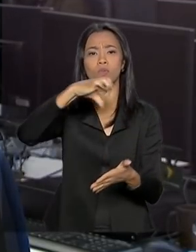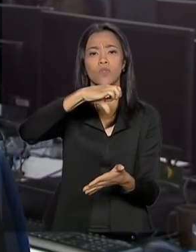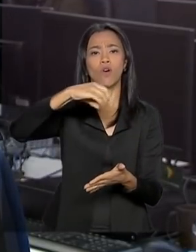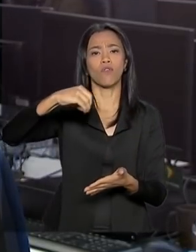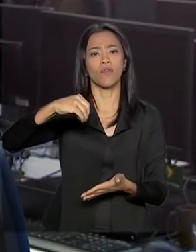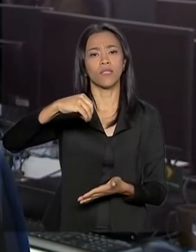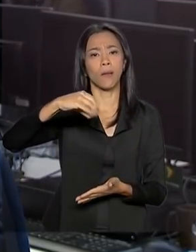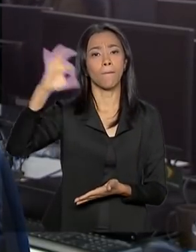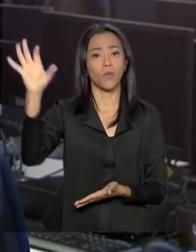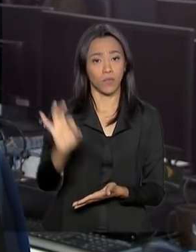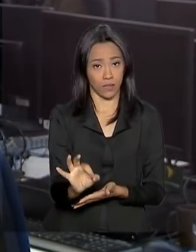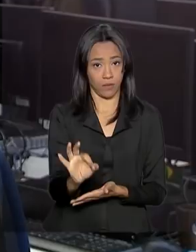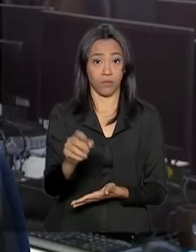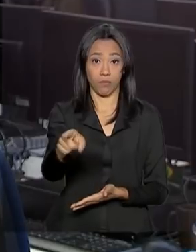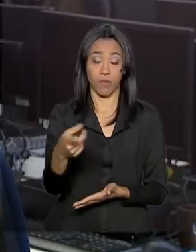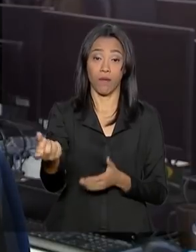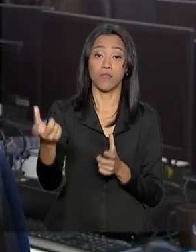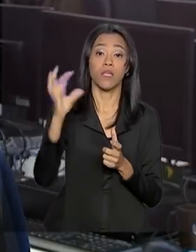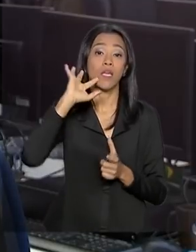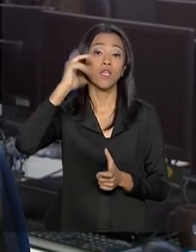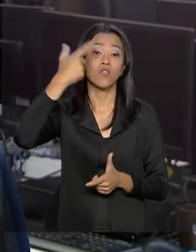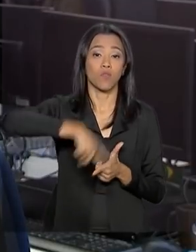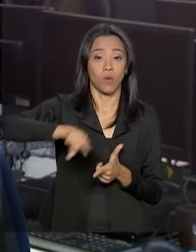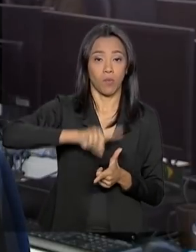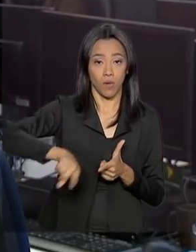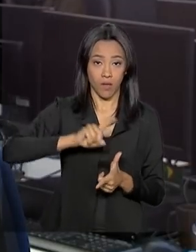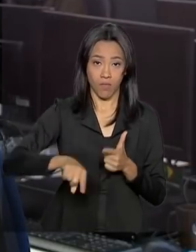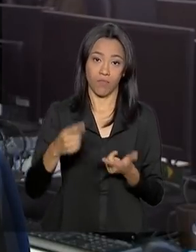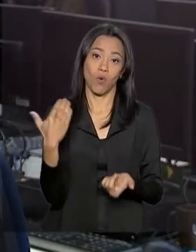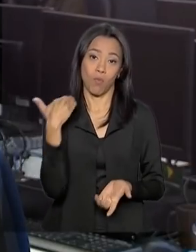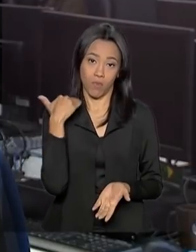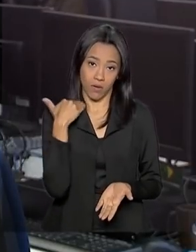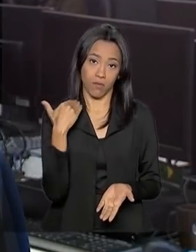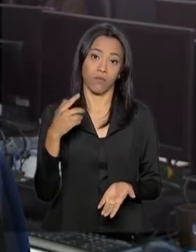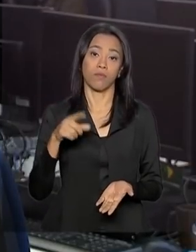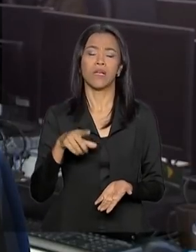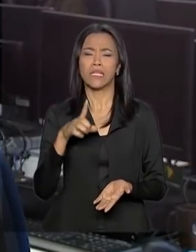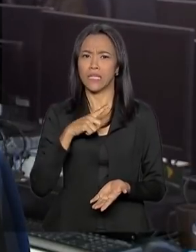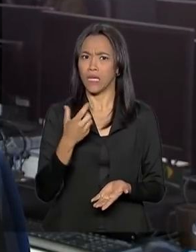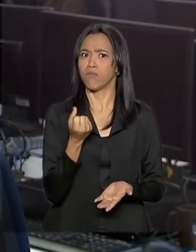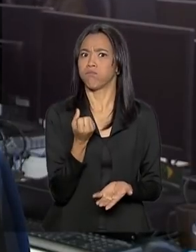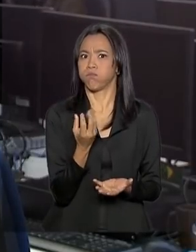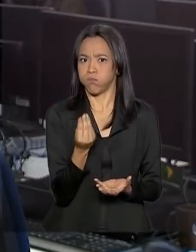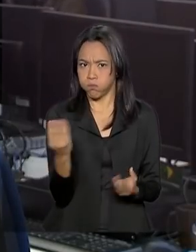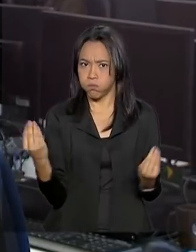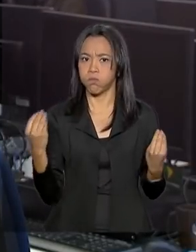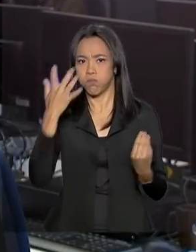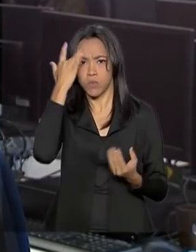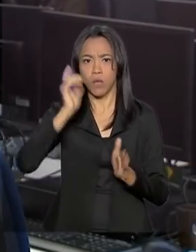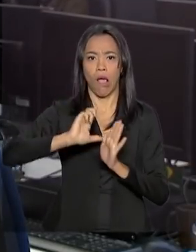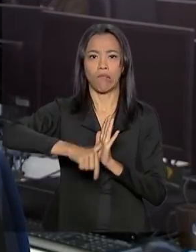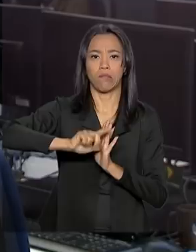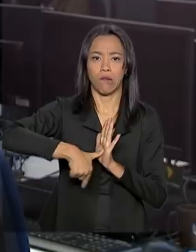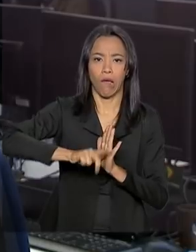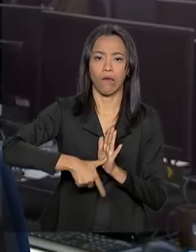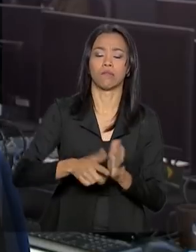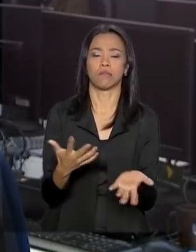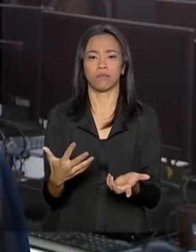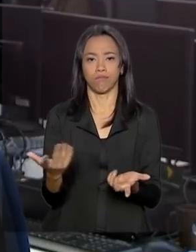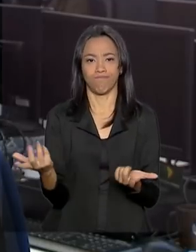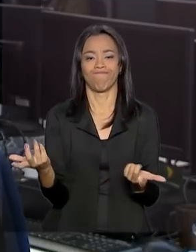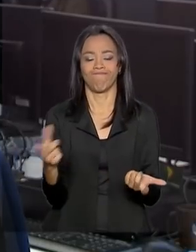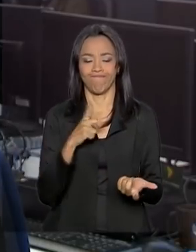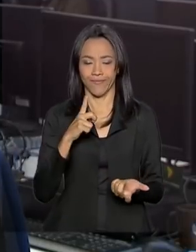quitar a dívida com o banco. São cerca de 3 milhões de clientes da Caixa que estão com dívidas em atraso. A grande